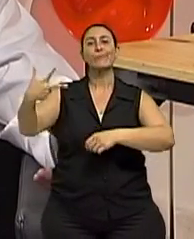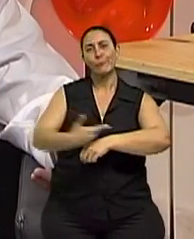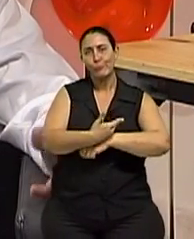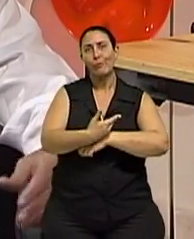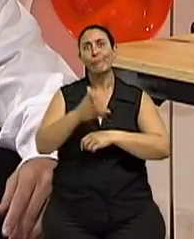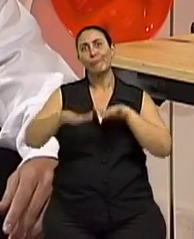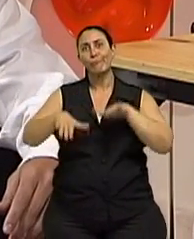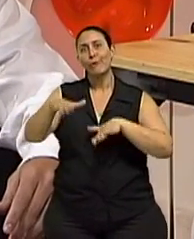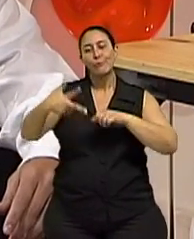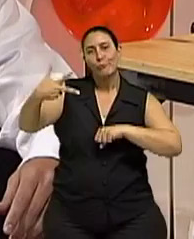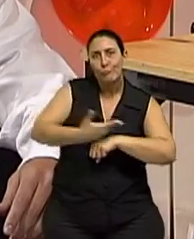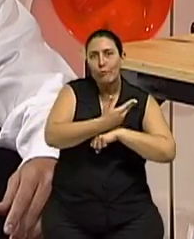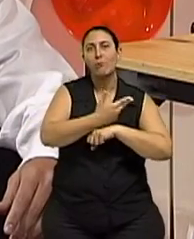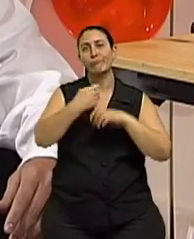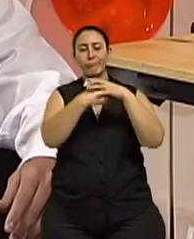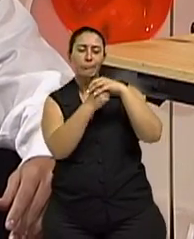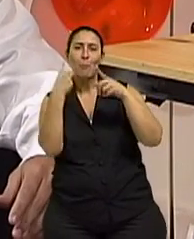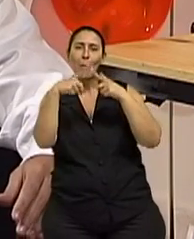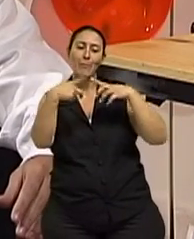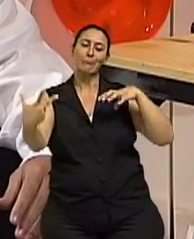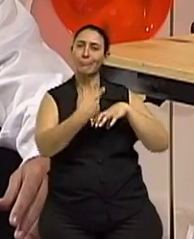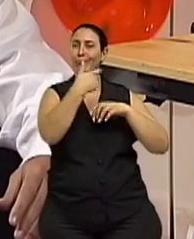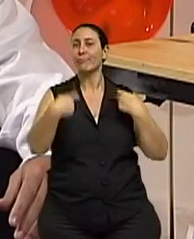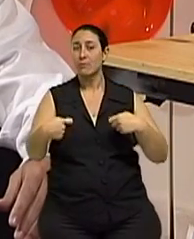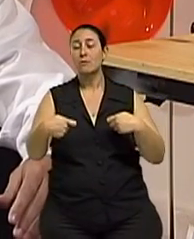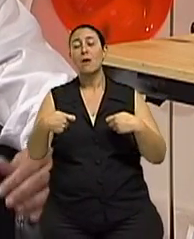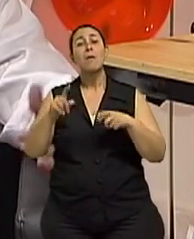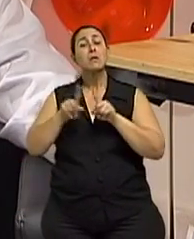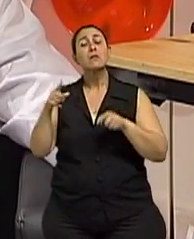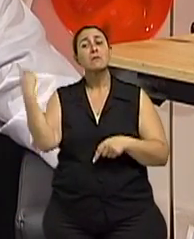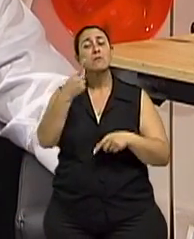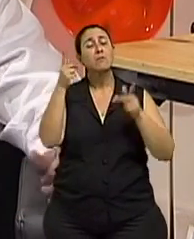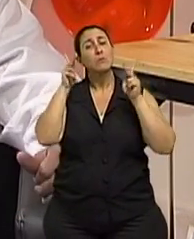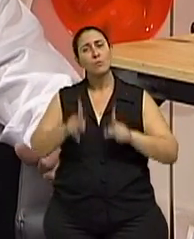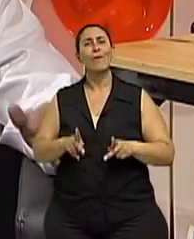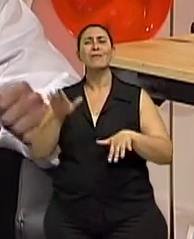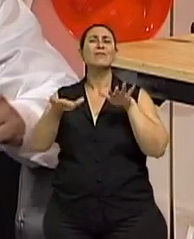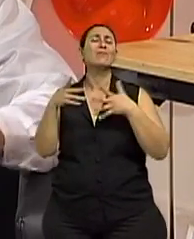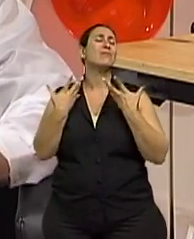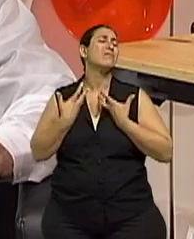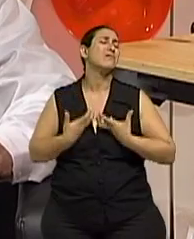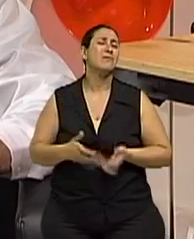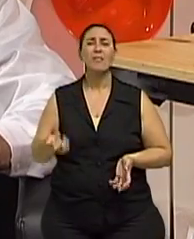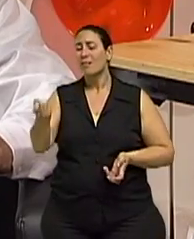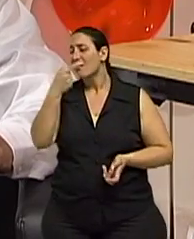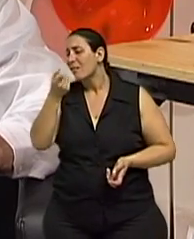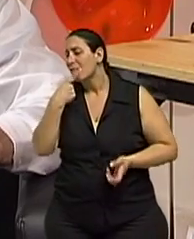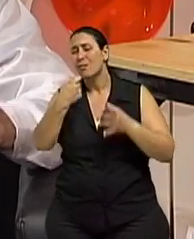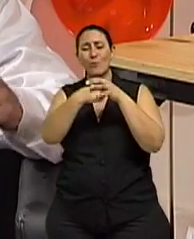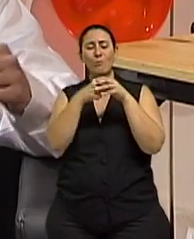postergado a uma situação assim que o paciente realmente não suporta mais, tomar remédio, a dor fica muito